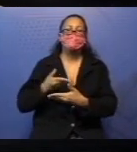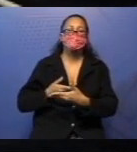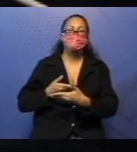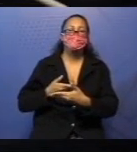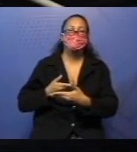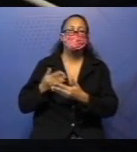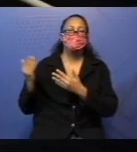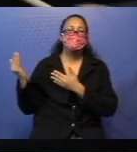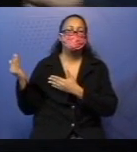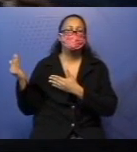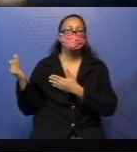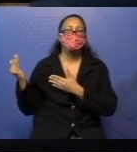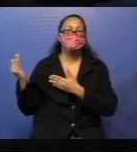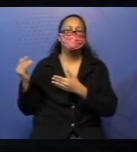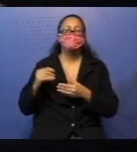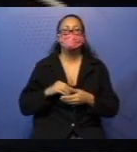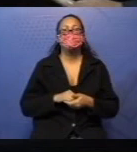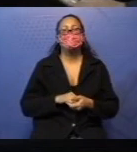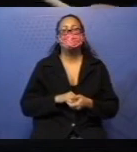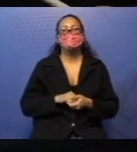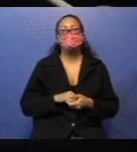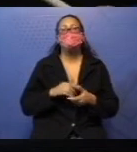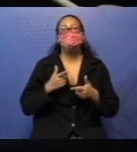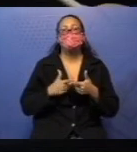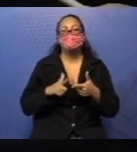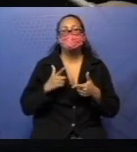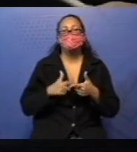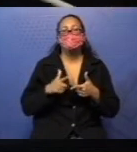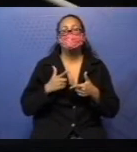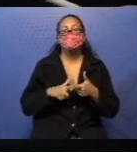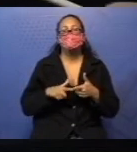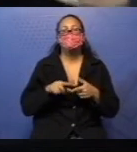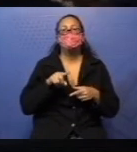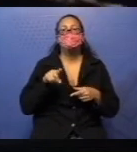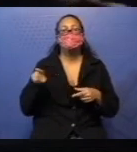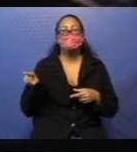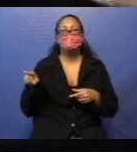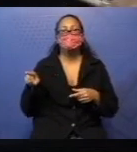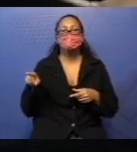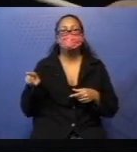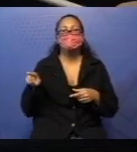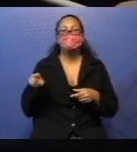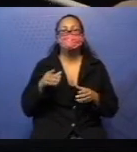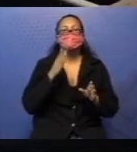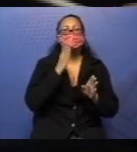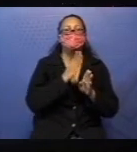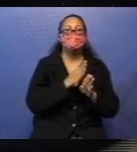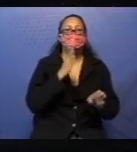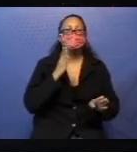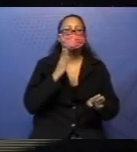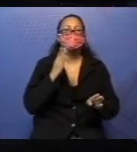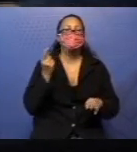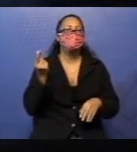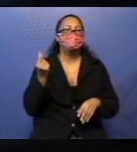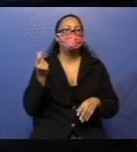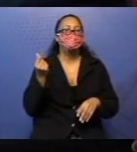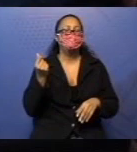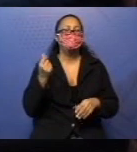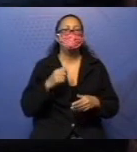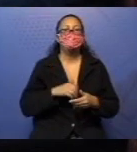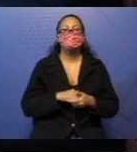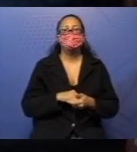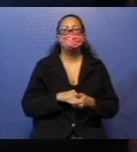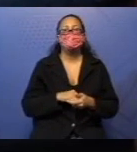Não vou falar o valor, porque também já faz parte do problema vocês descobrirem o valor. A